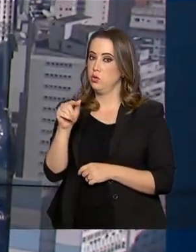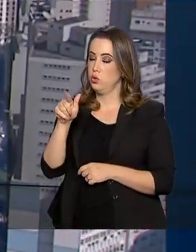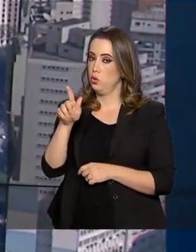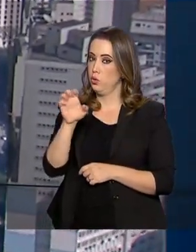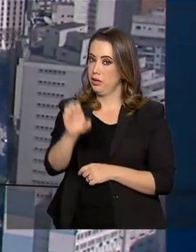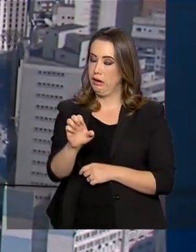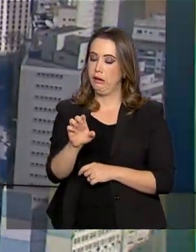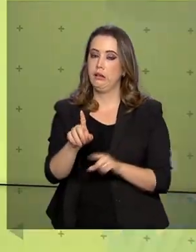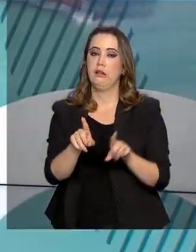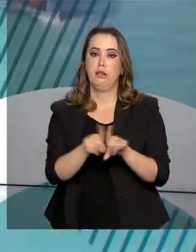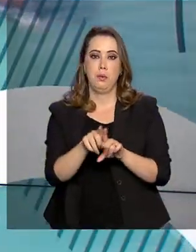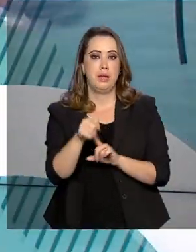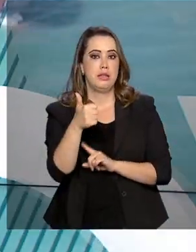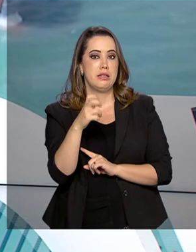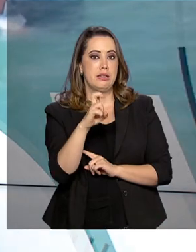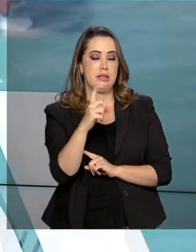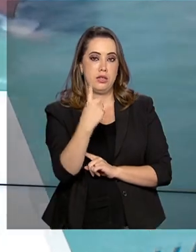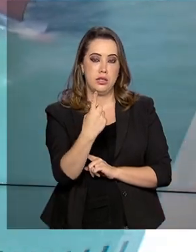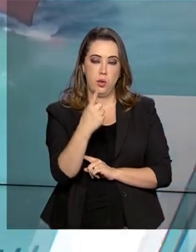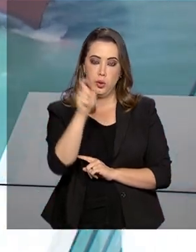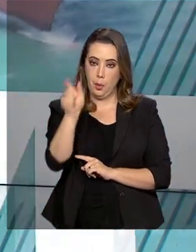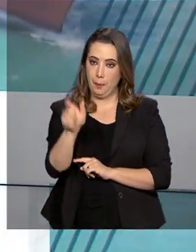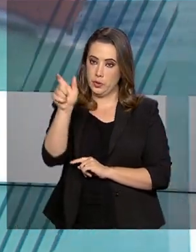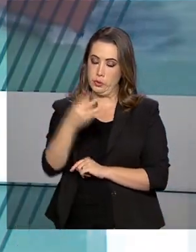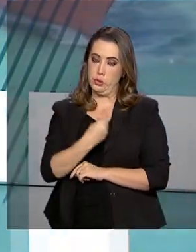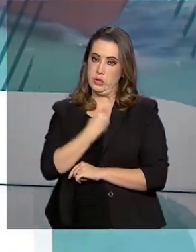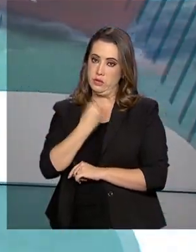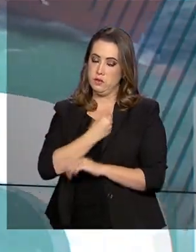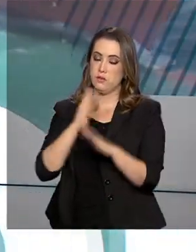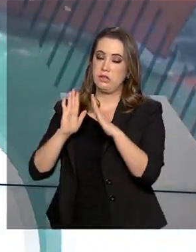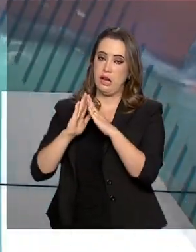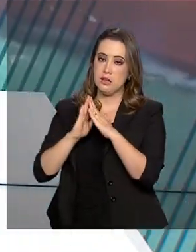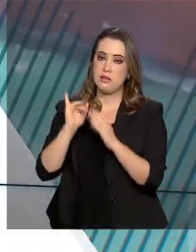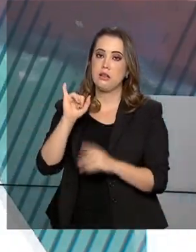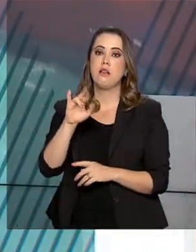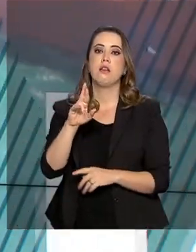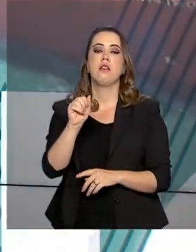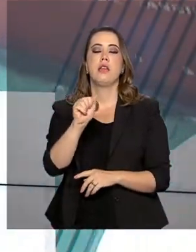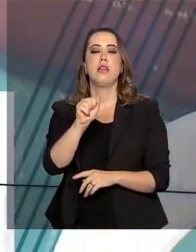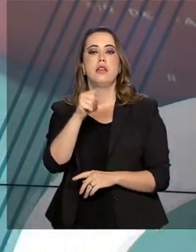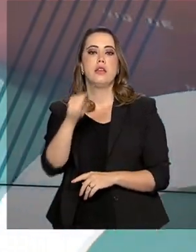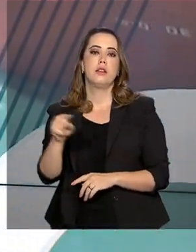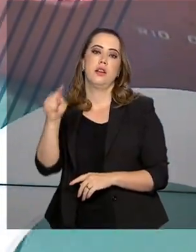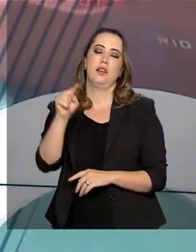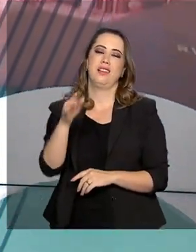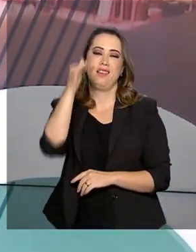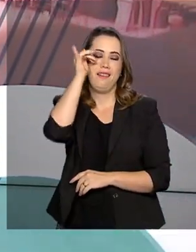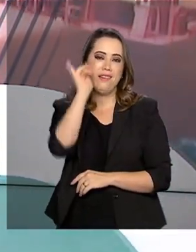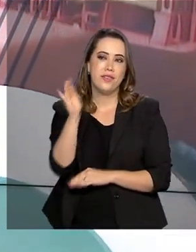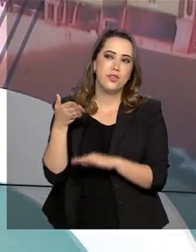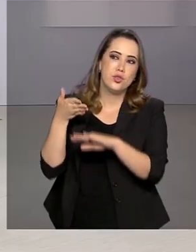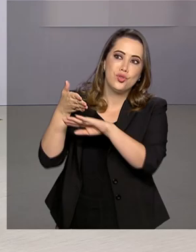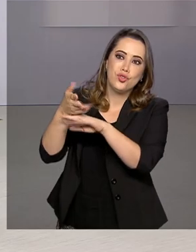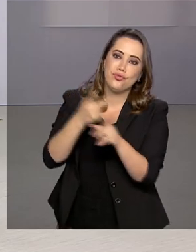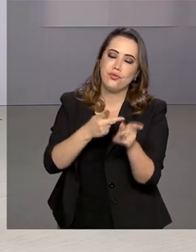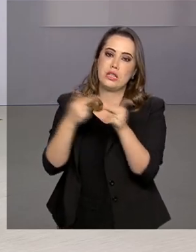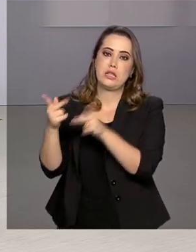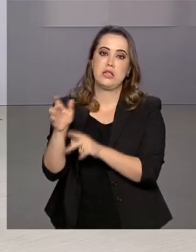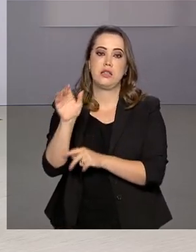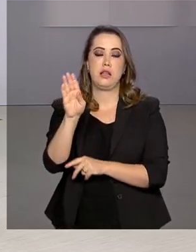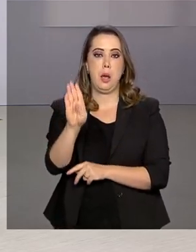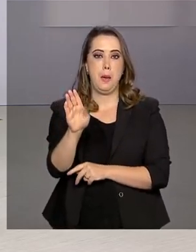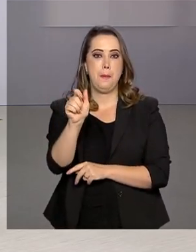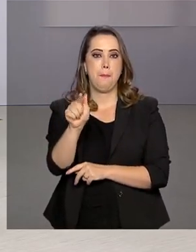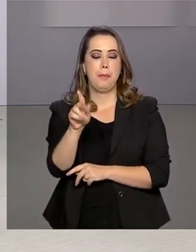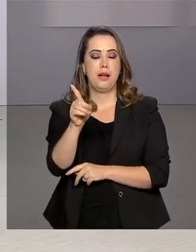A recomendação do Itamaraty é que se evitem deslocamentos a Bagdá, pelo menos até que a situação fique mais tranquila. A